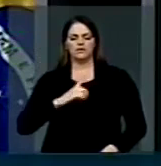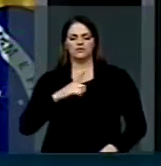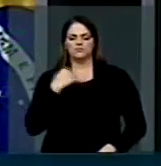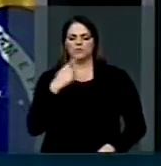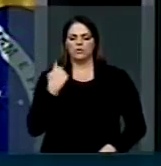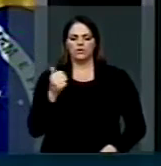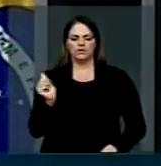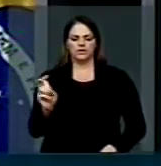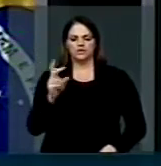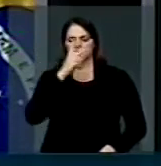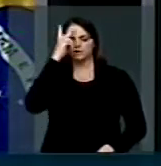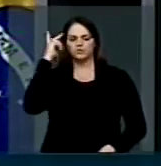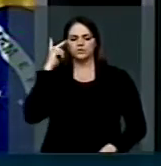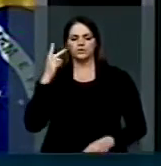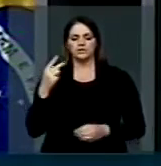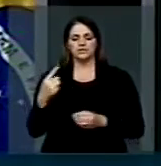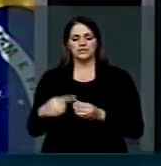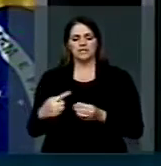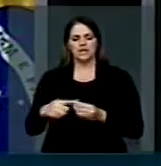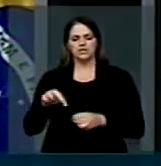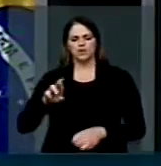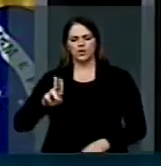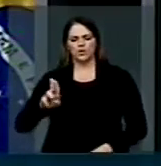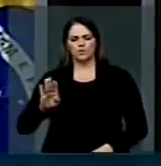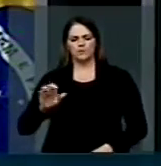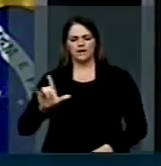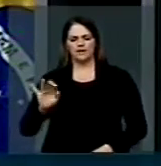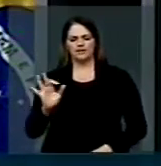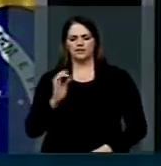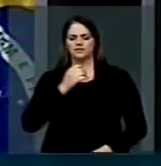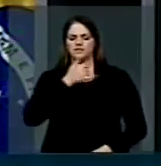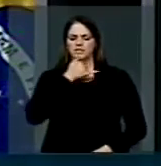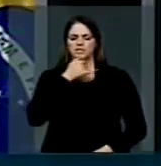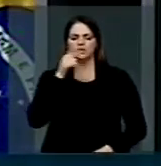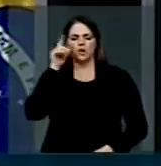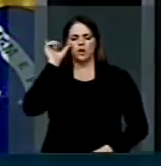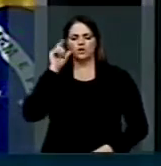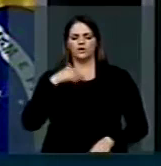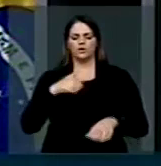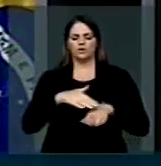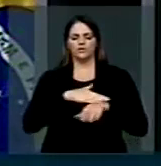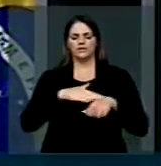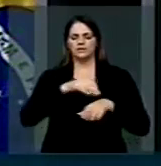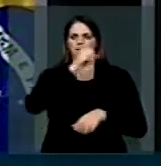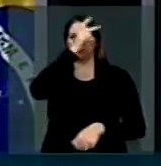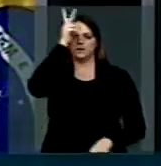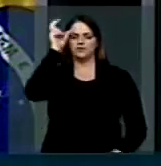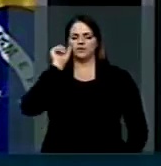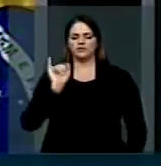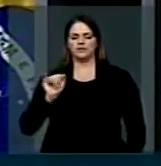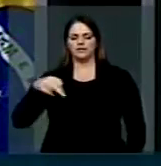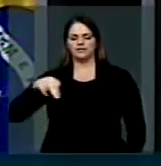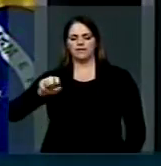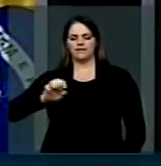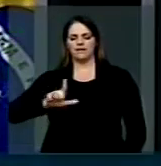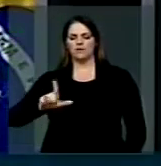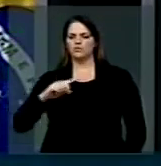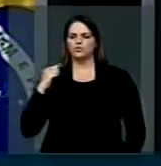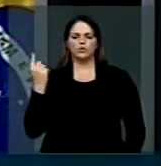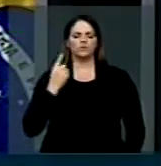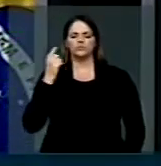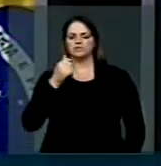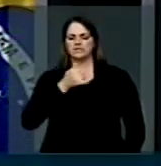toda a cidade de Rubelita. Conversei ainda ontem com o prefeito Inael, todos inconsoláveis,